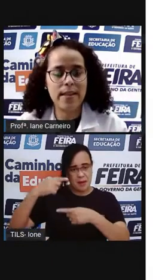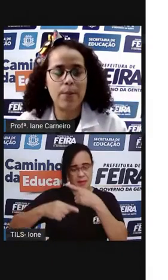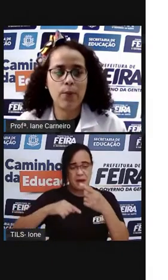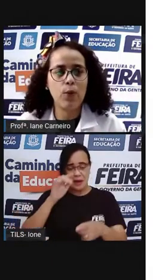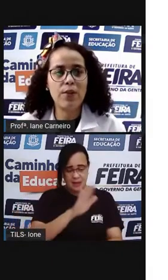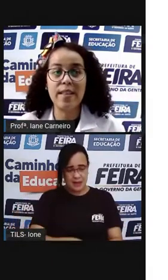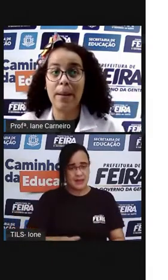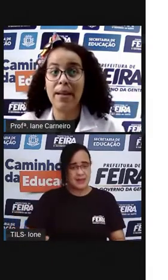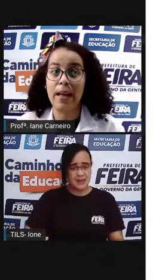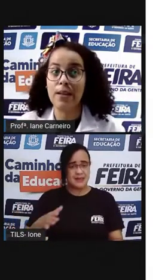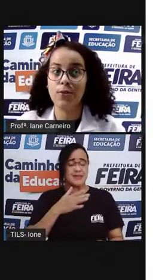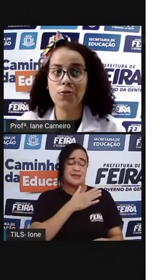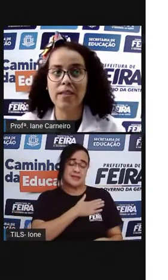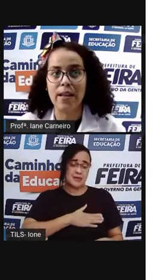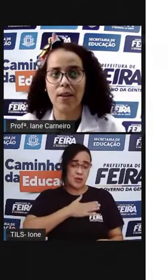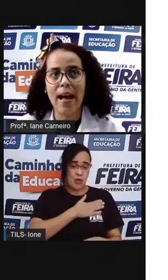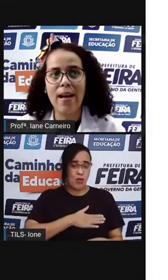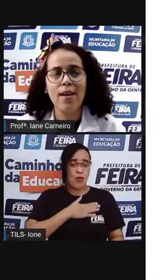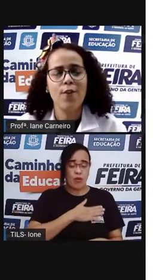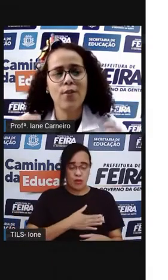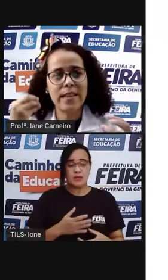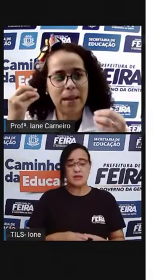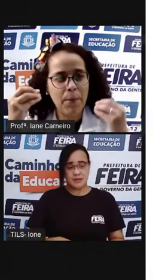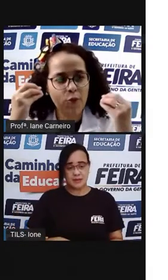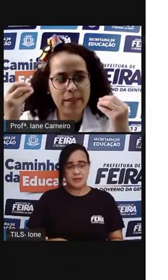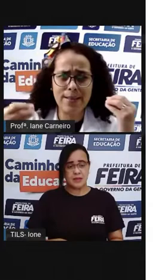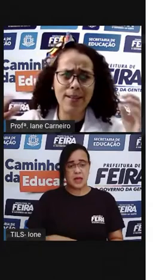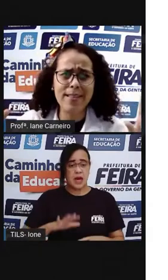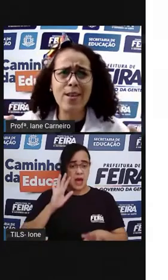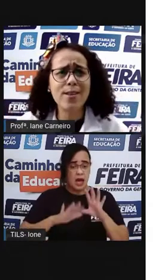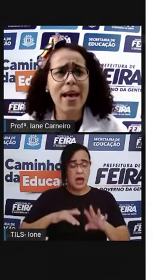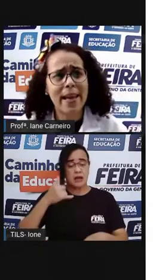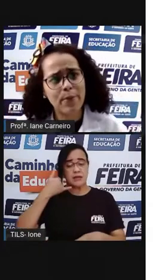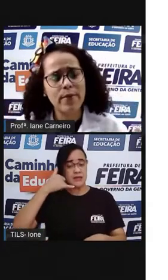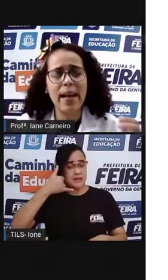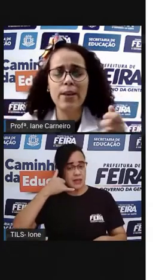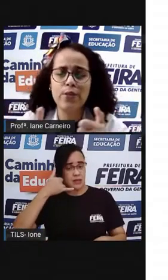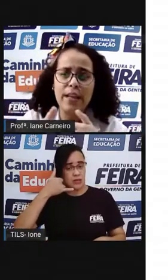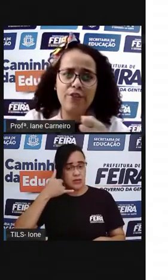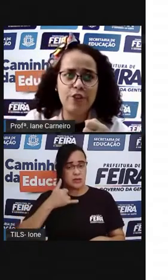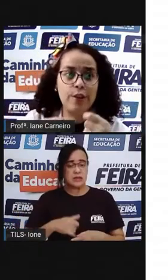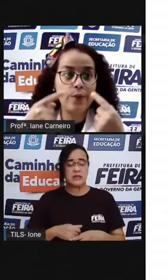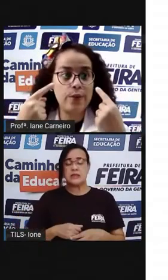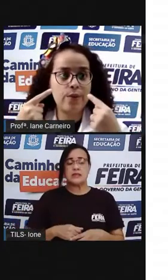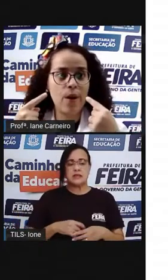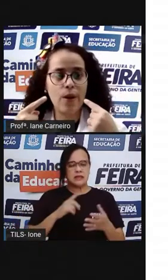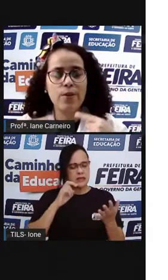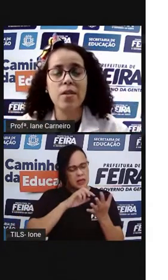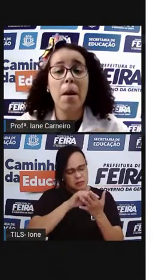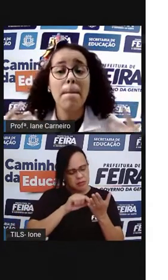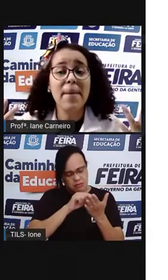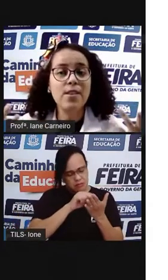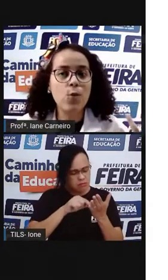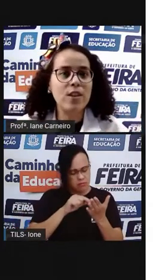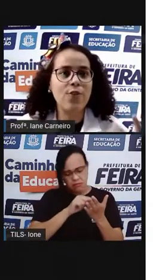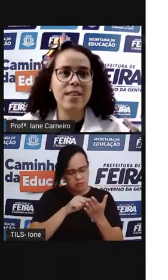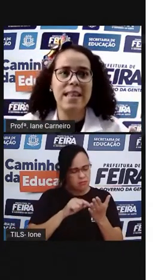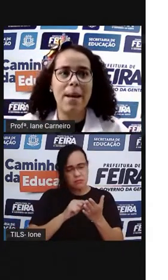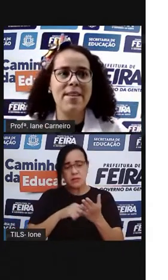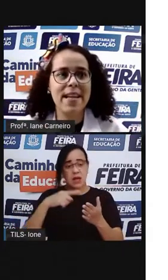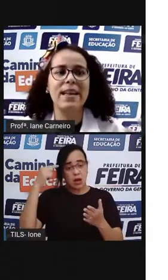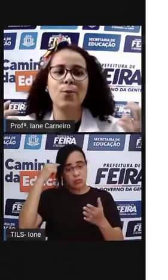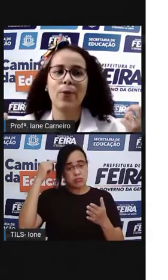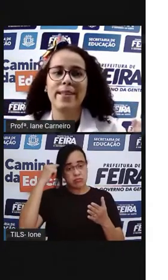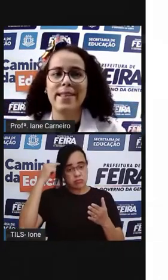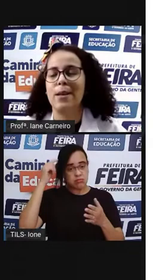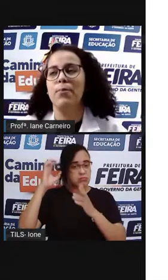Por exemplo, quando você está brincando no celular, você está movimentando ali seu cérebro, né? E os dedinhos e os olhos. Mas quando você